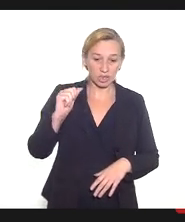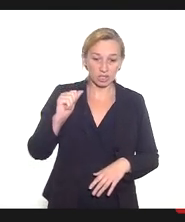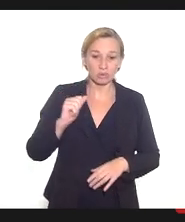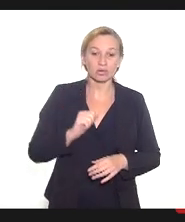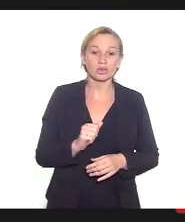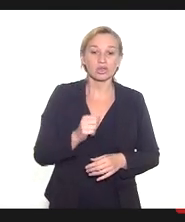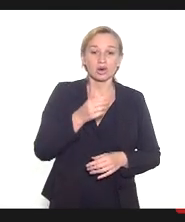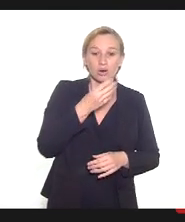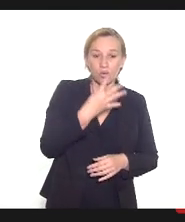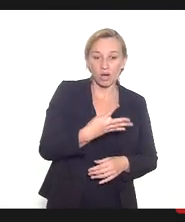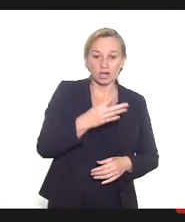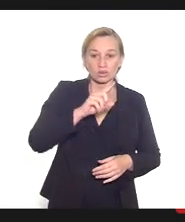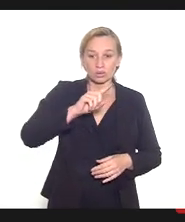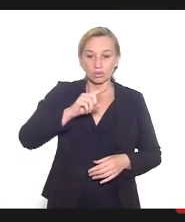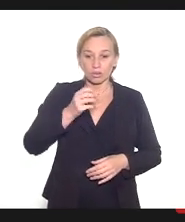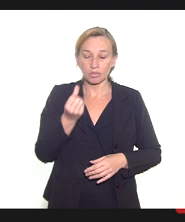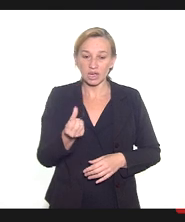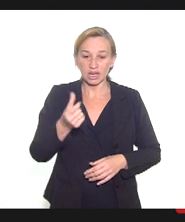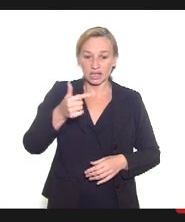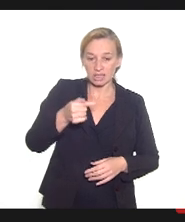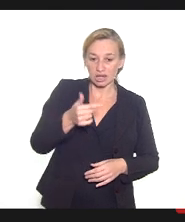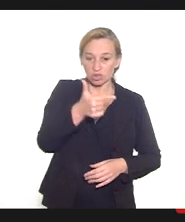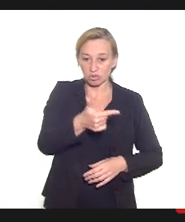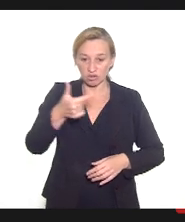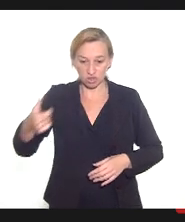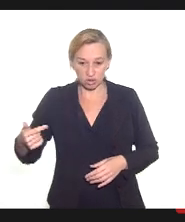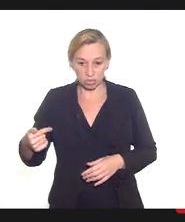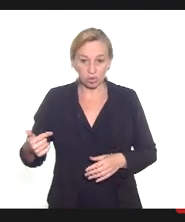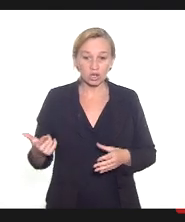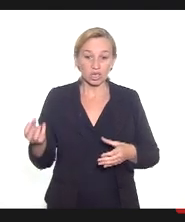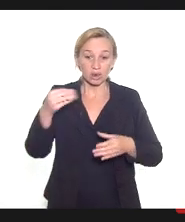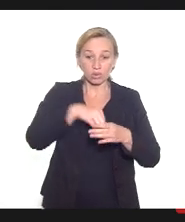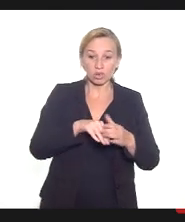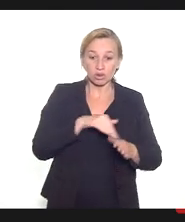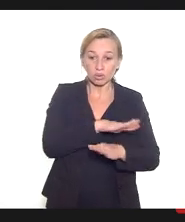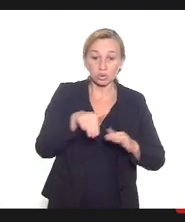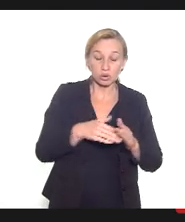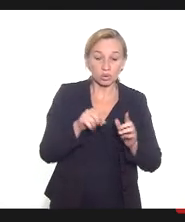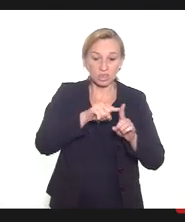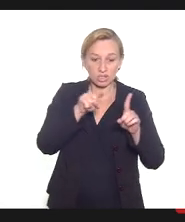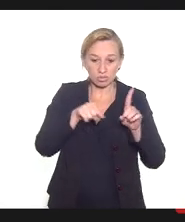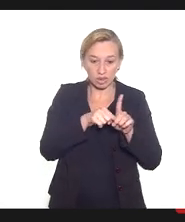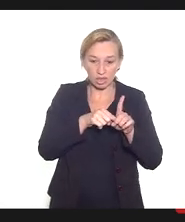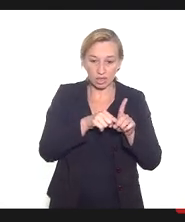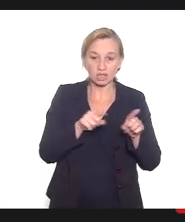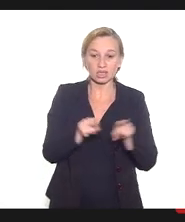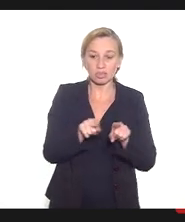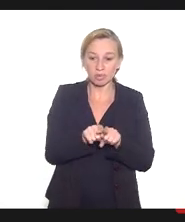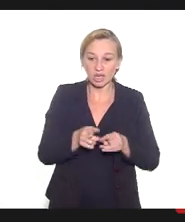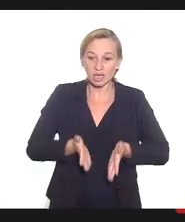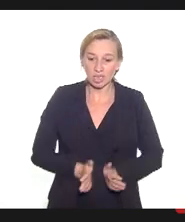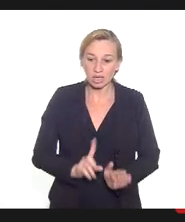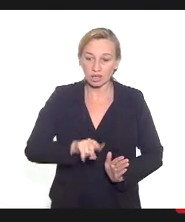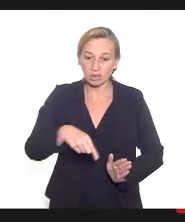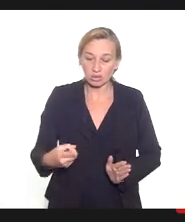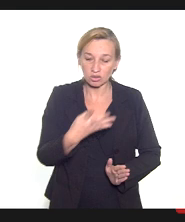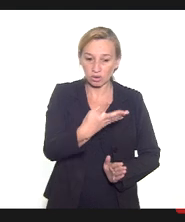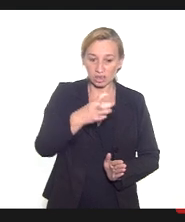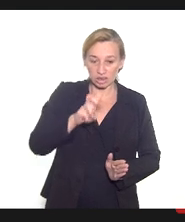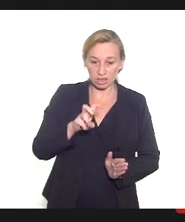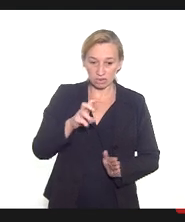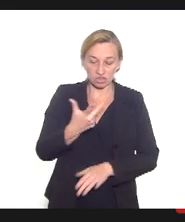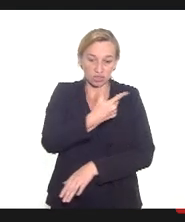467 de 2021, que incluiu, naquele momento, todas as gestantes e puérperas na campanha nacional de vacinação,